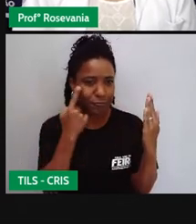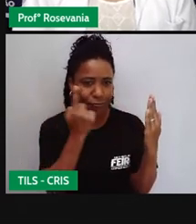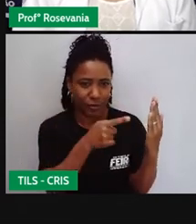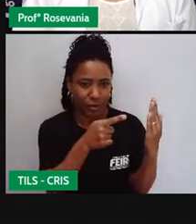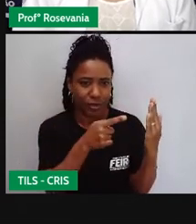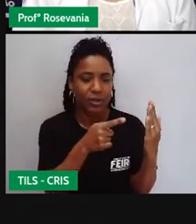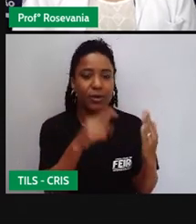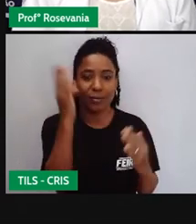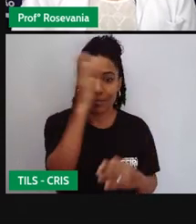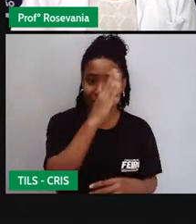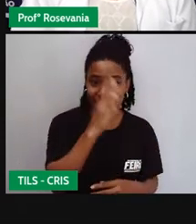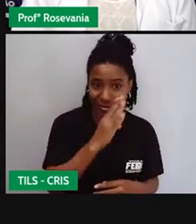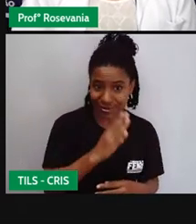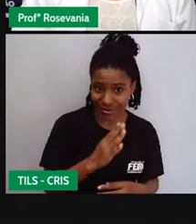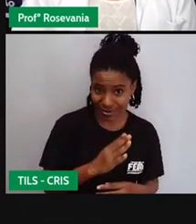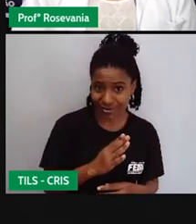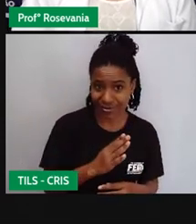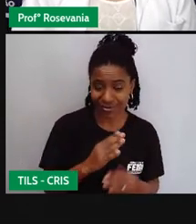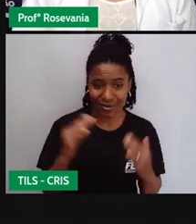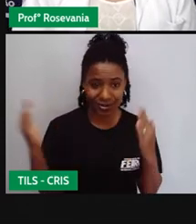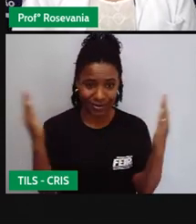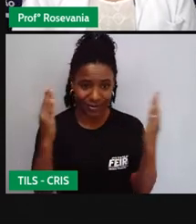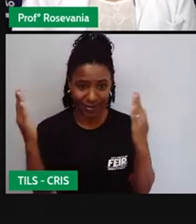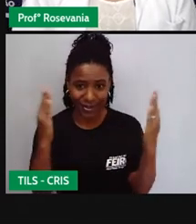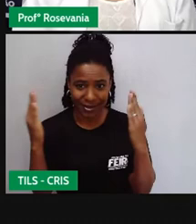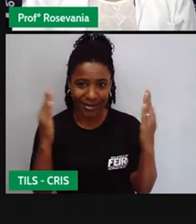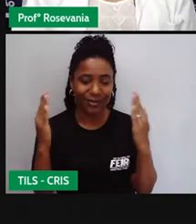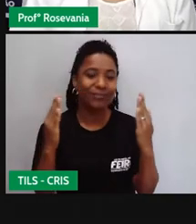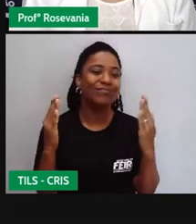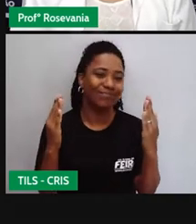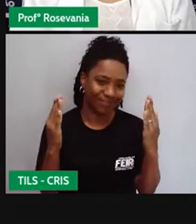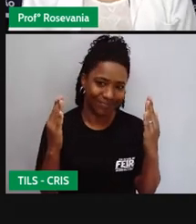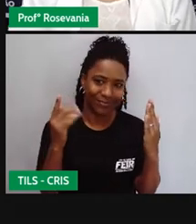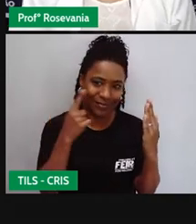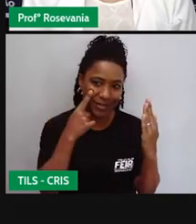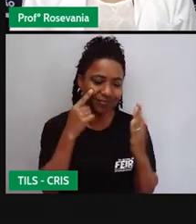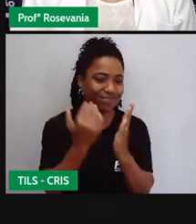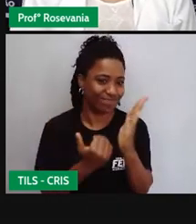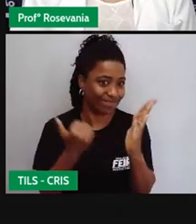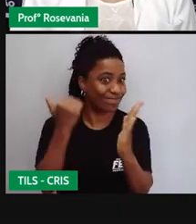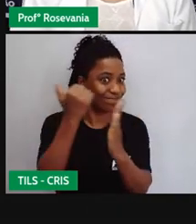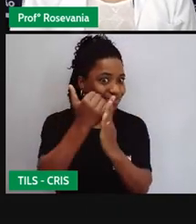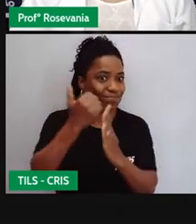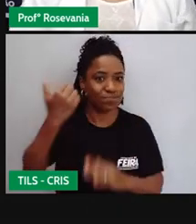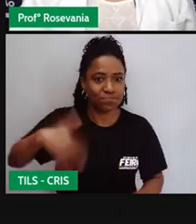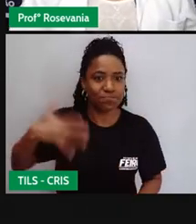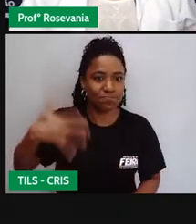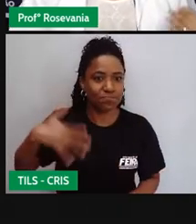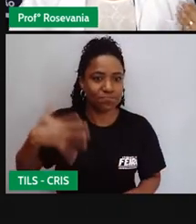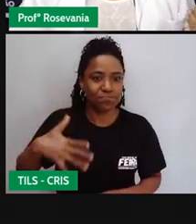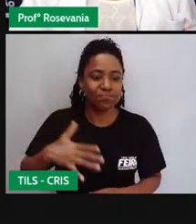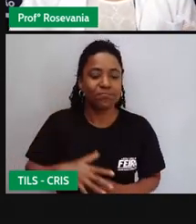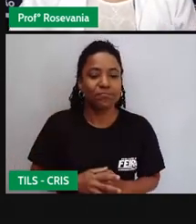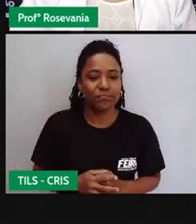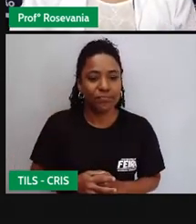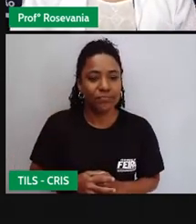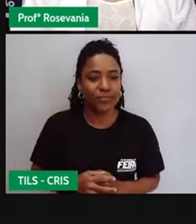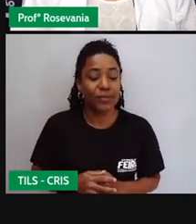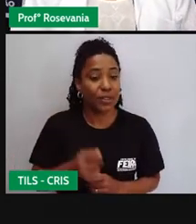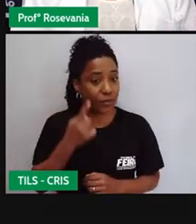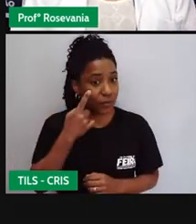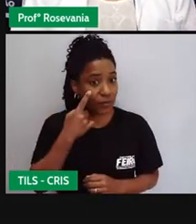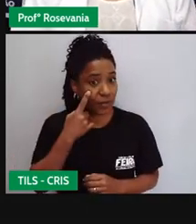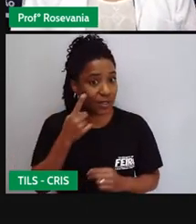de 72 bilhões, a gente ainda tem um saldozinho referente a isso. Então, percebam que é